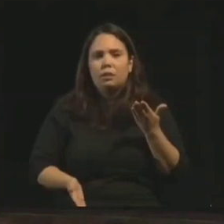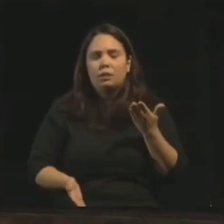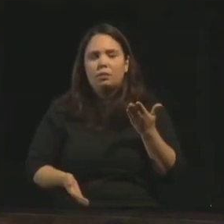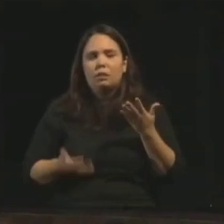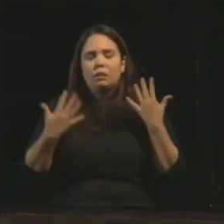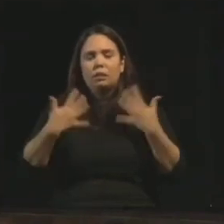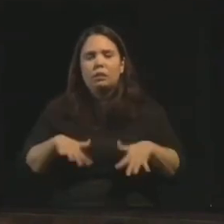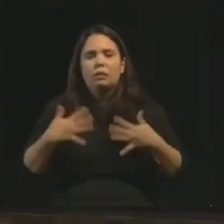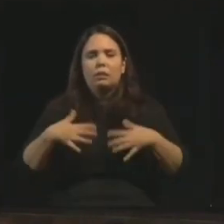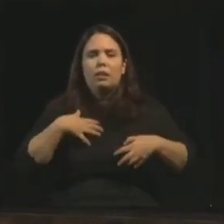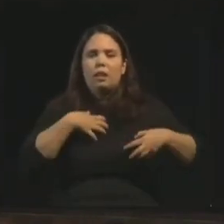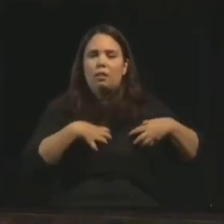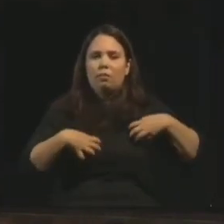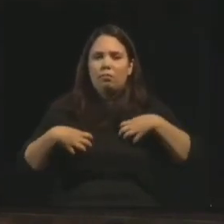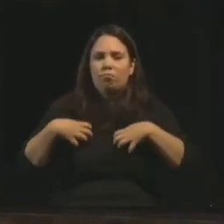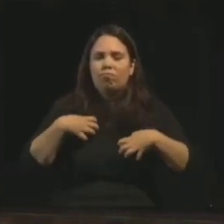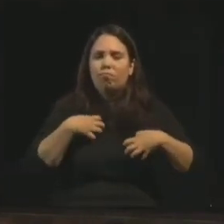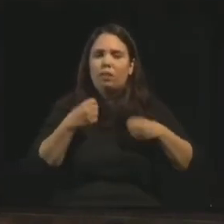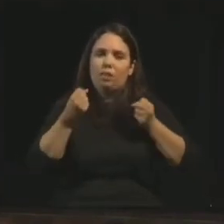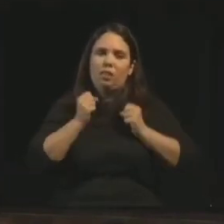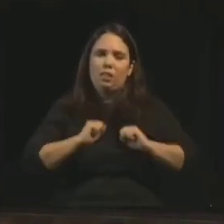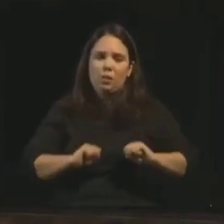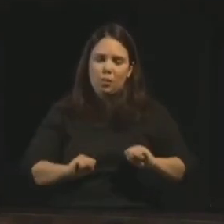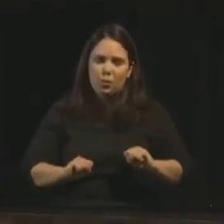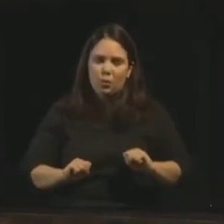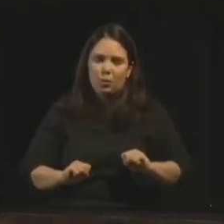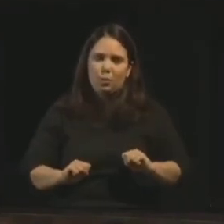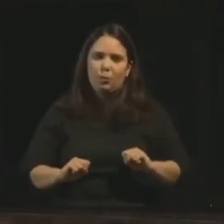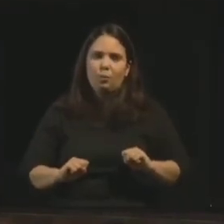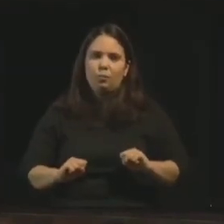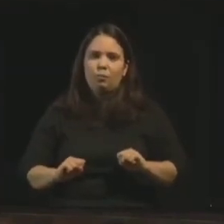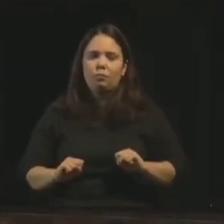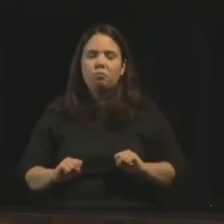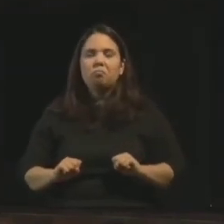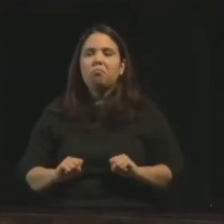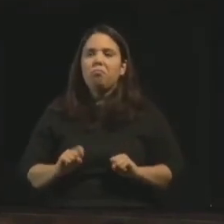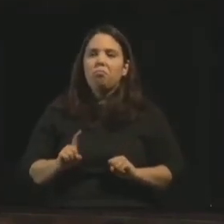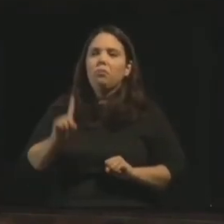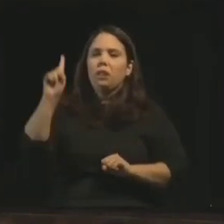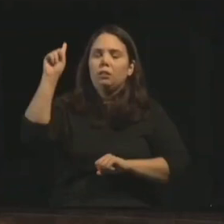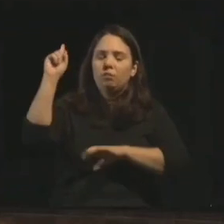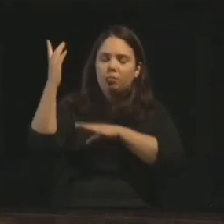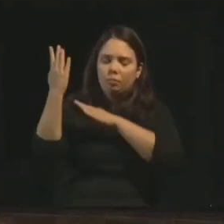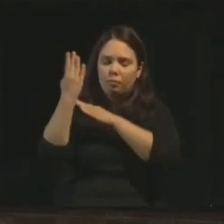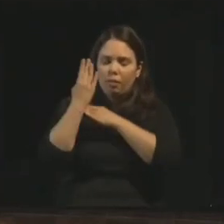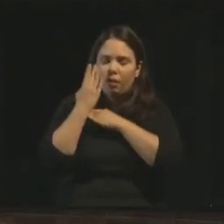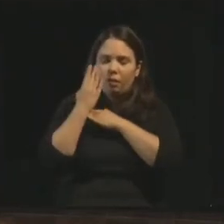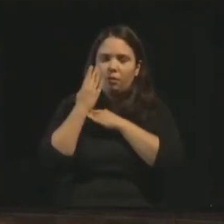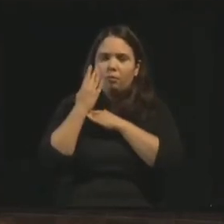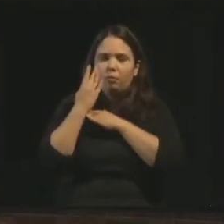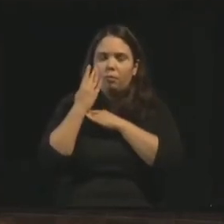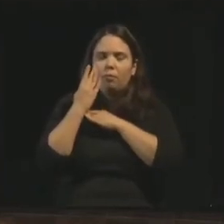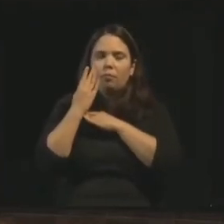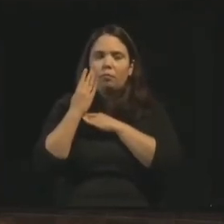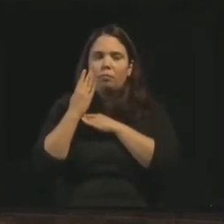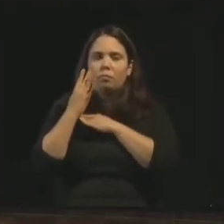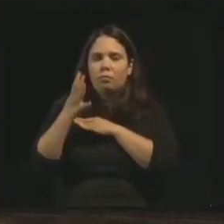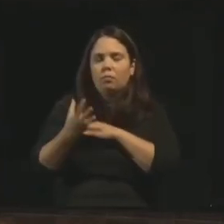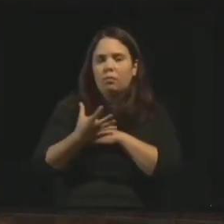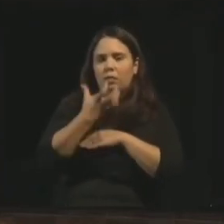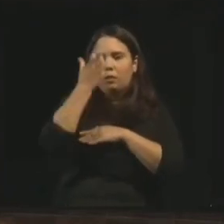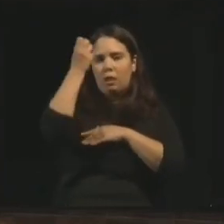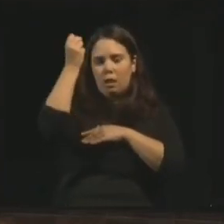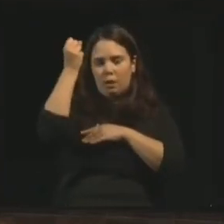aflito, ansioso e me cobristes com o manto, com a veste nupcial